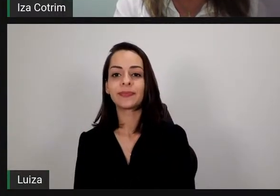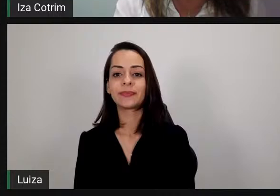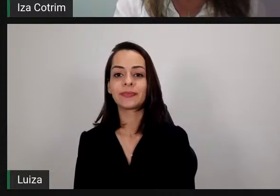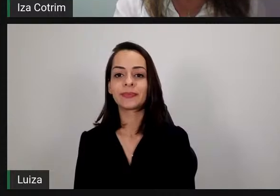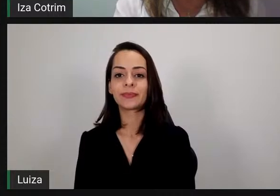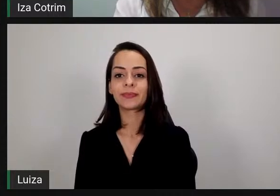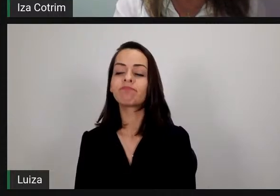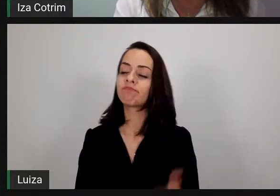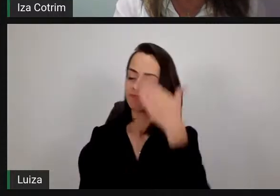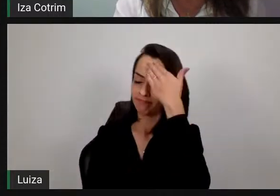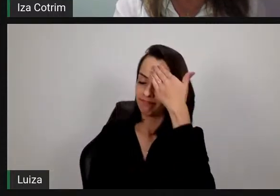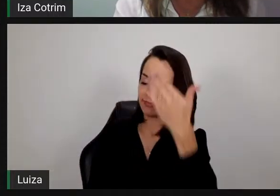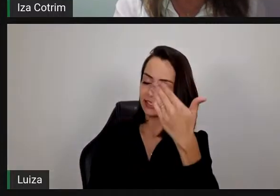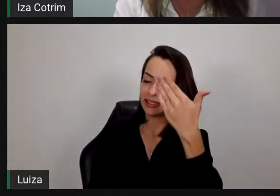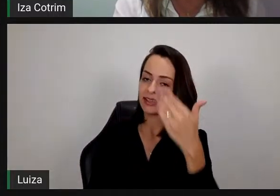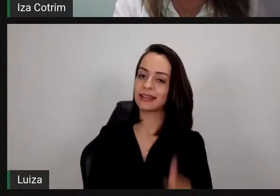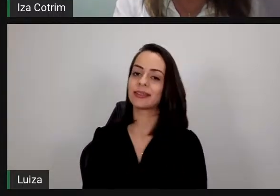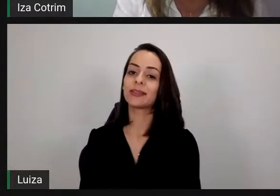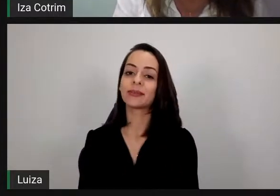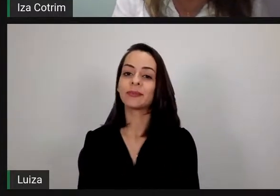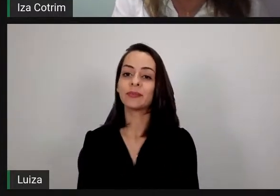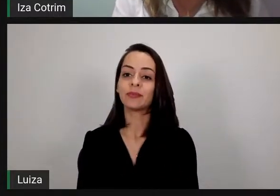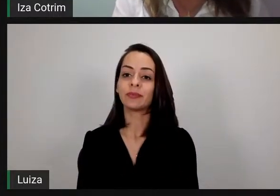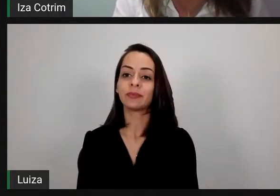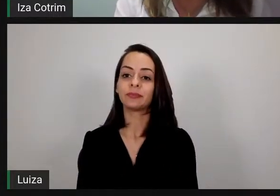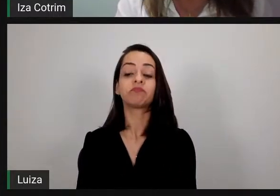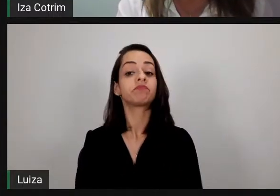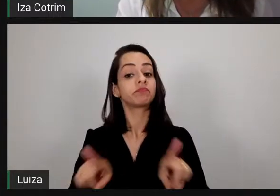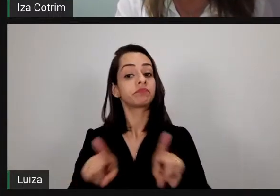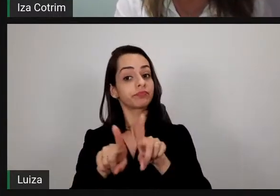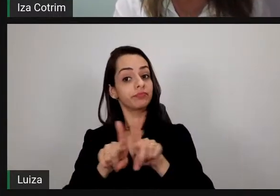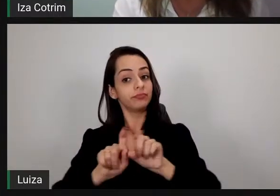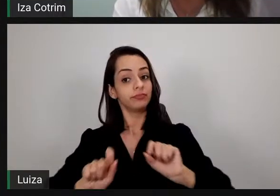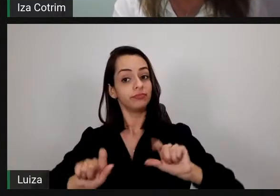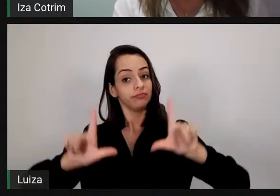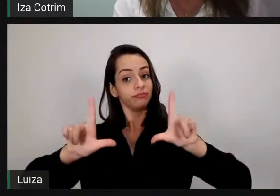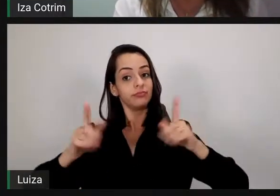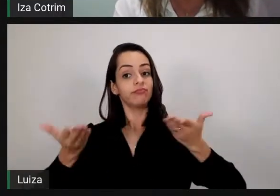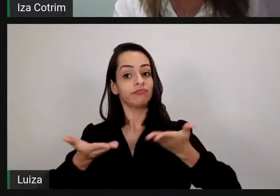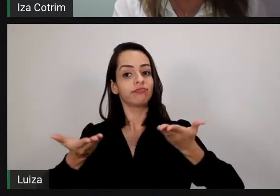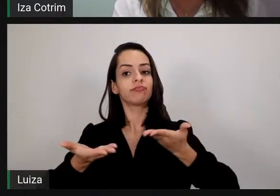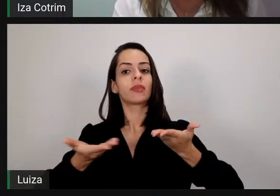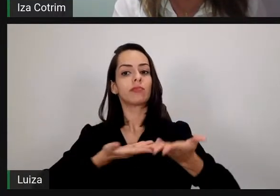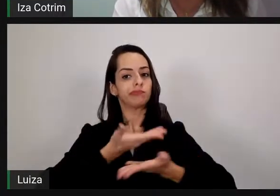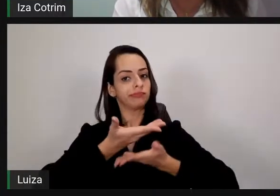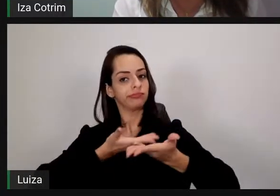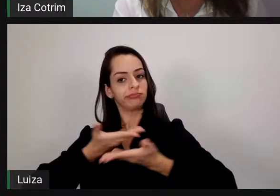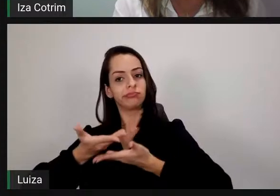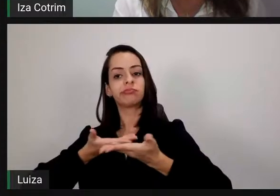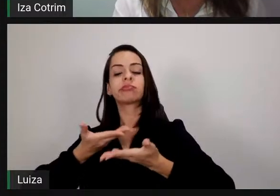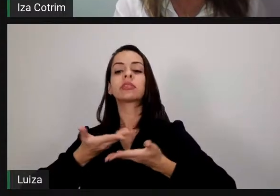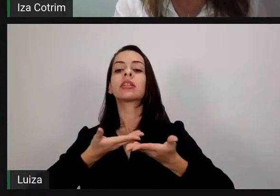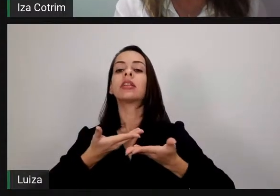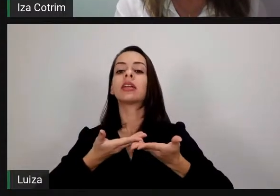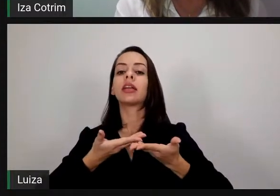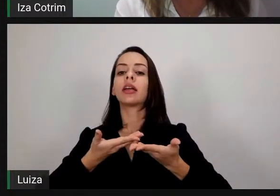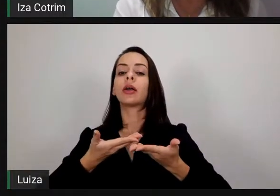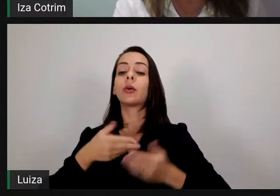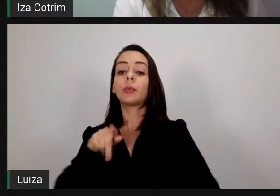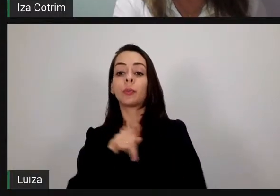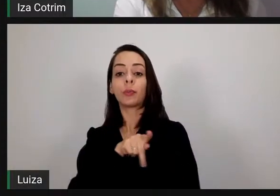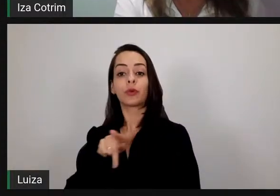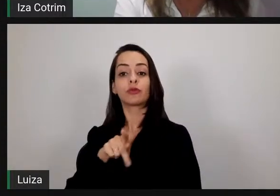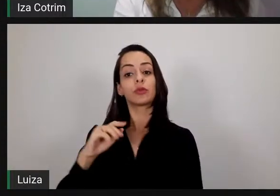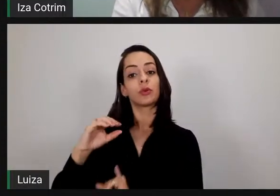E ainda conosco, compartilhando dessa roda de conversa, professor do Instituto Federal de São Paulo,